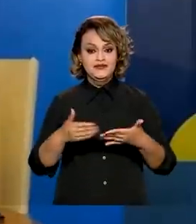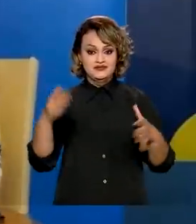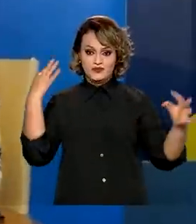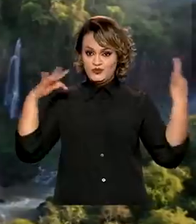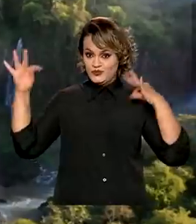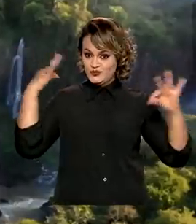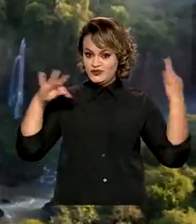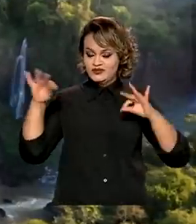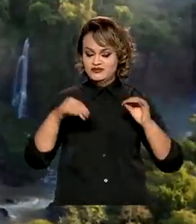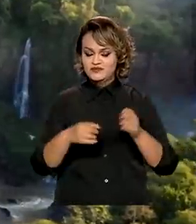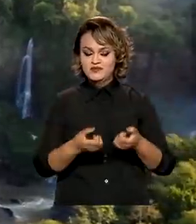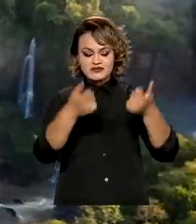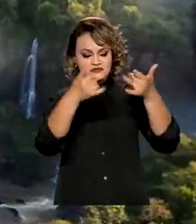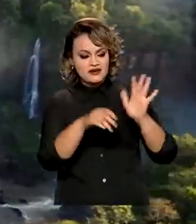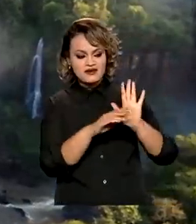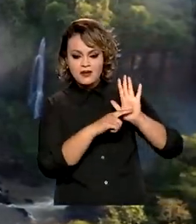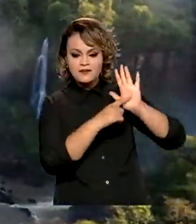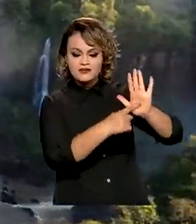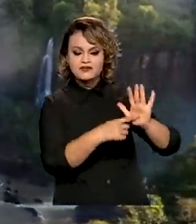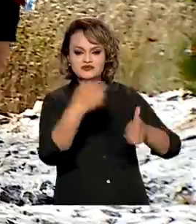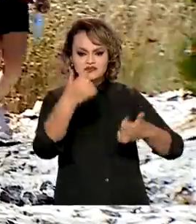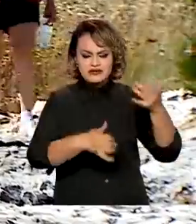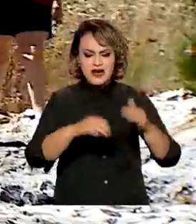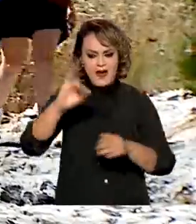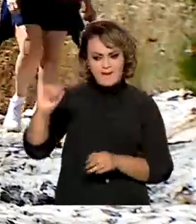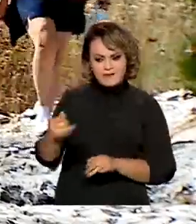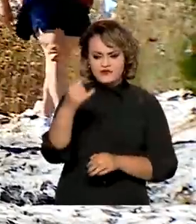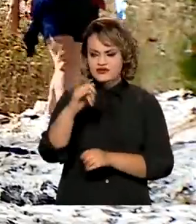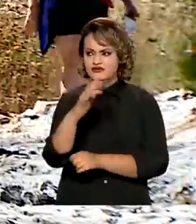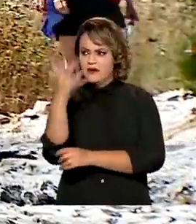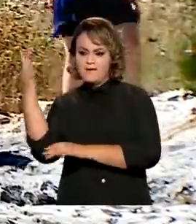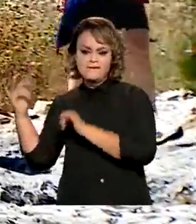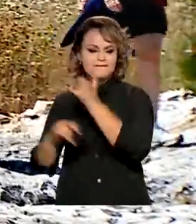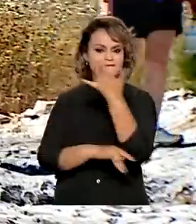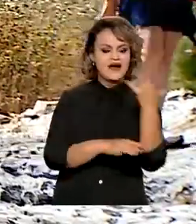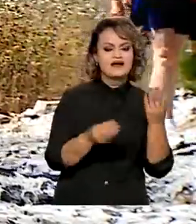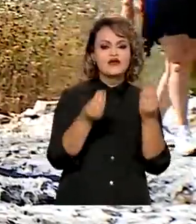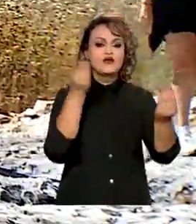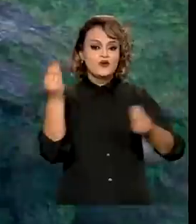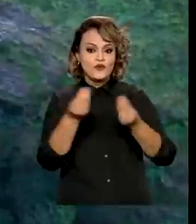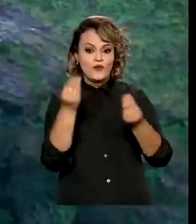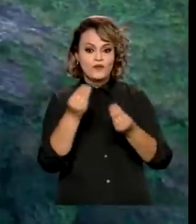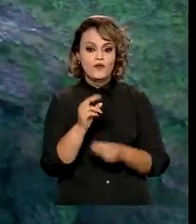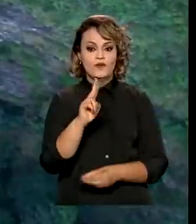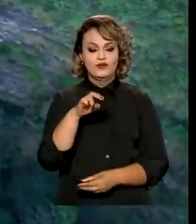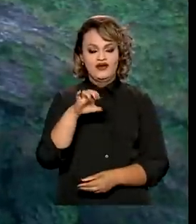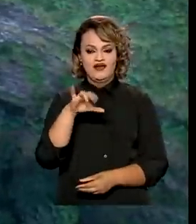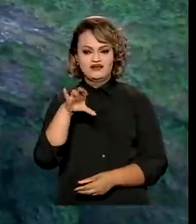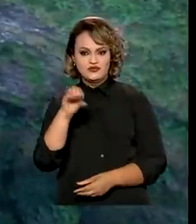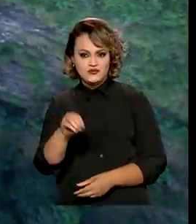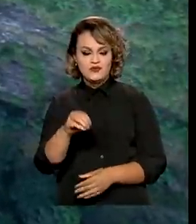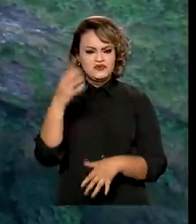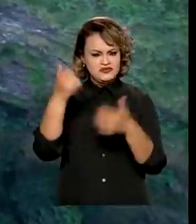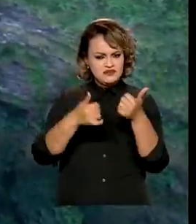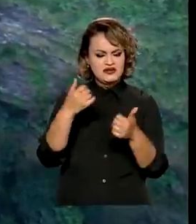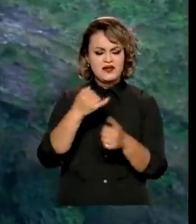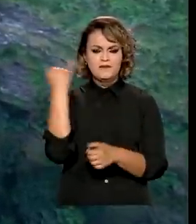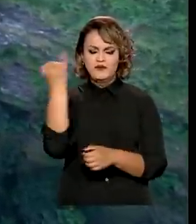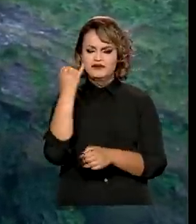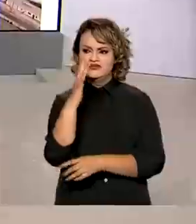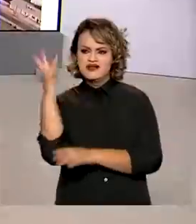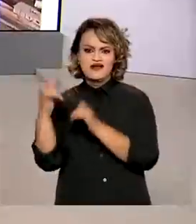Turismo lança manual para exploração sustentável de parques reconhecidos pela Unesco pela importância